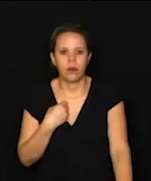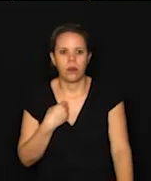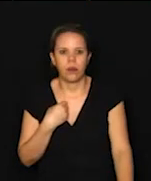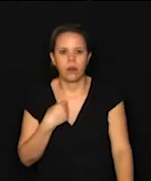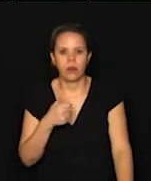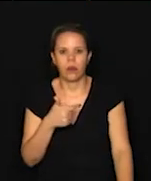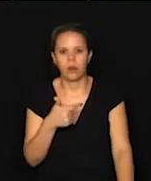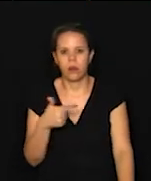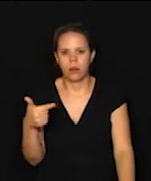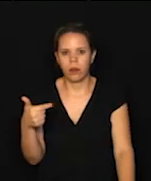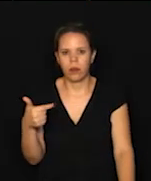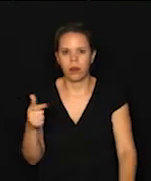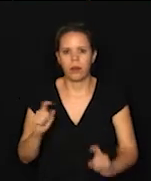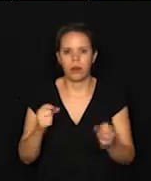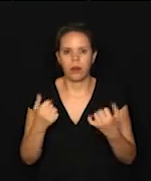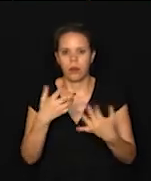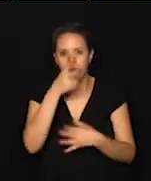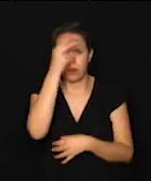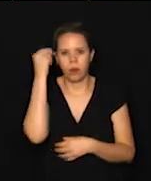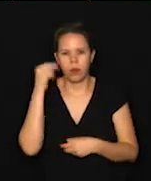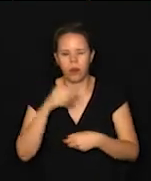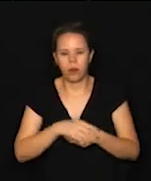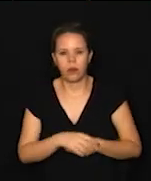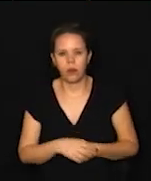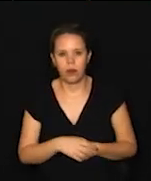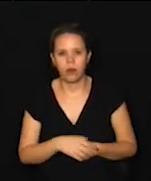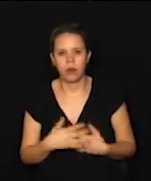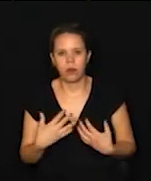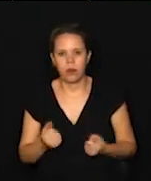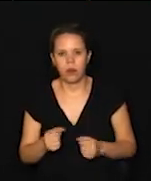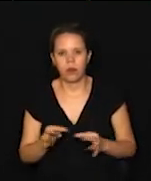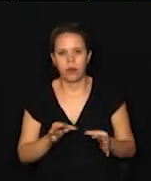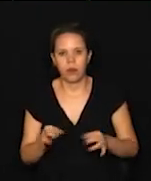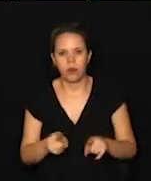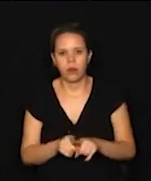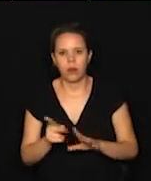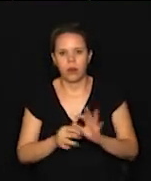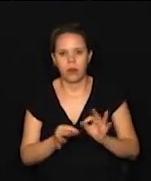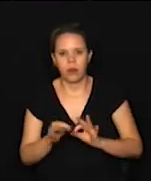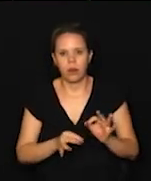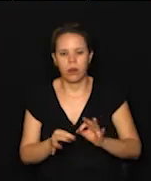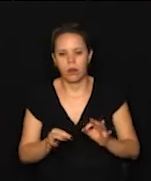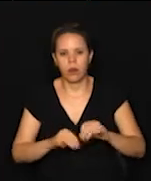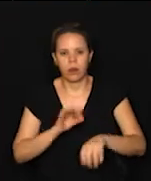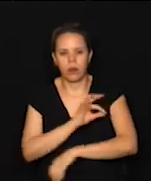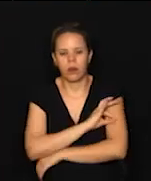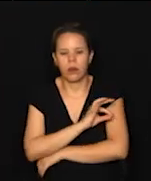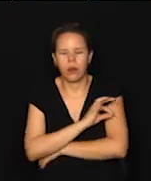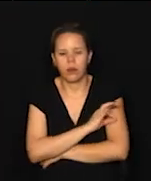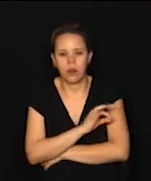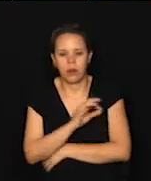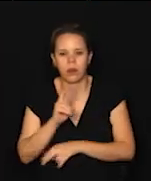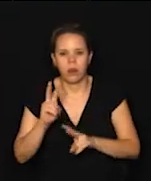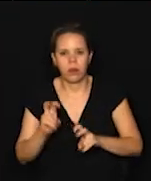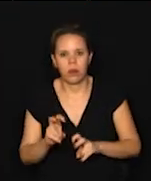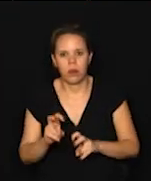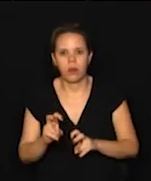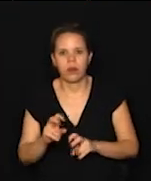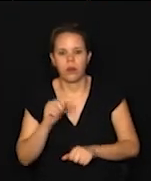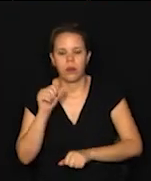22ª audiência pública, nós vamos tratar aí também de um projeto do Executivo que trata de uma